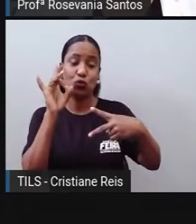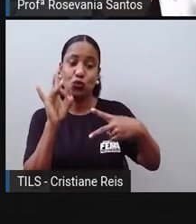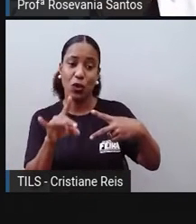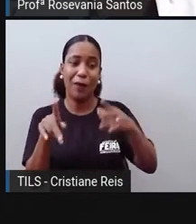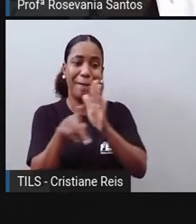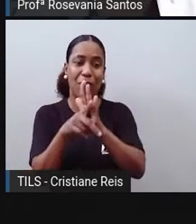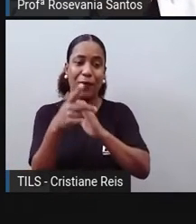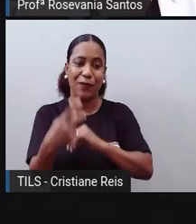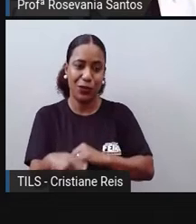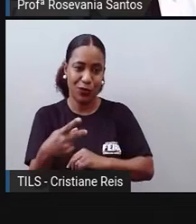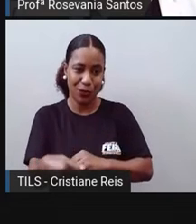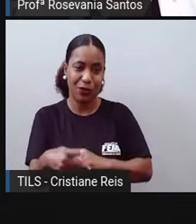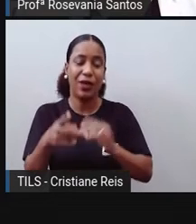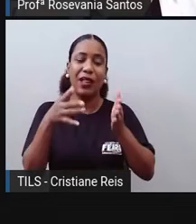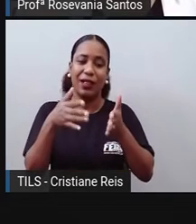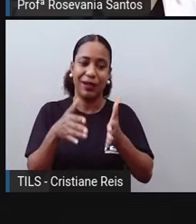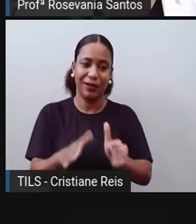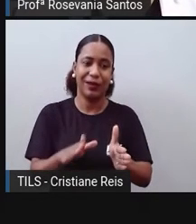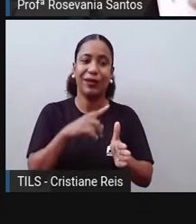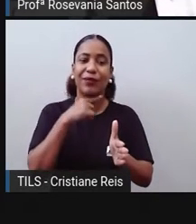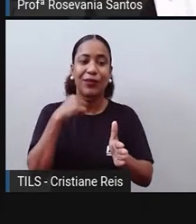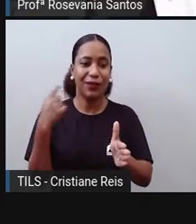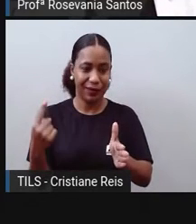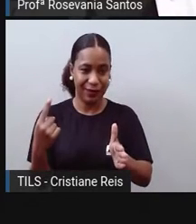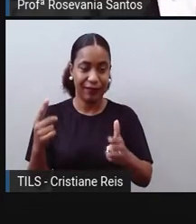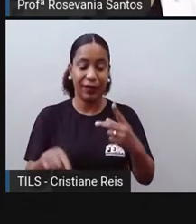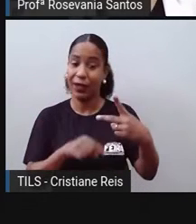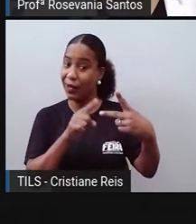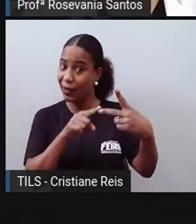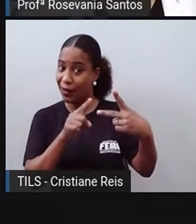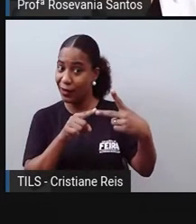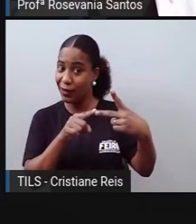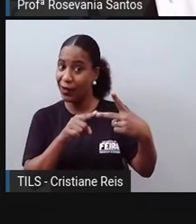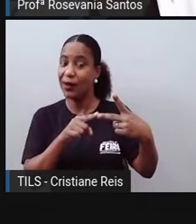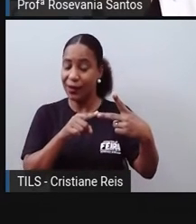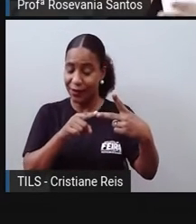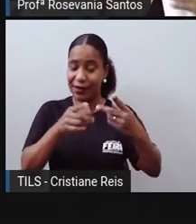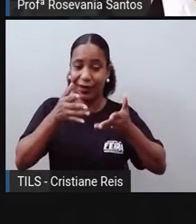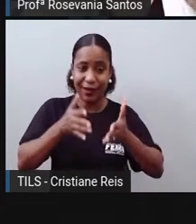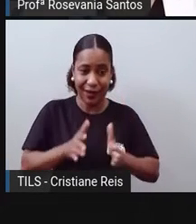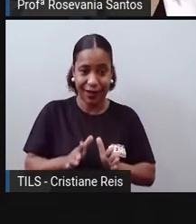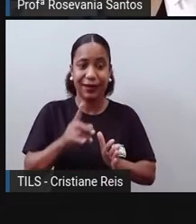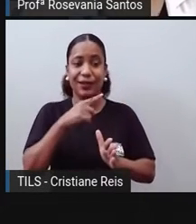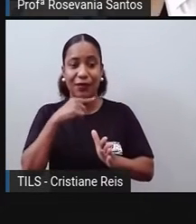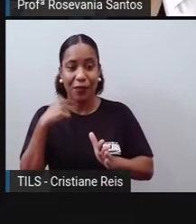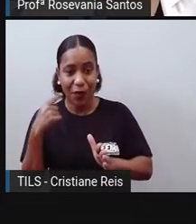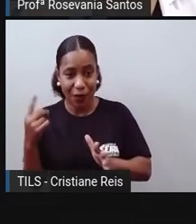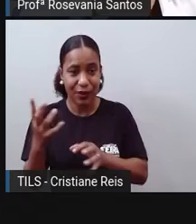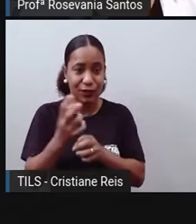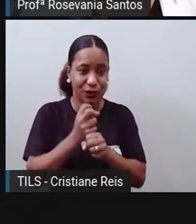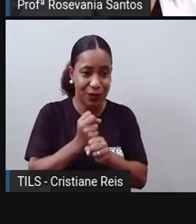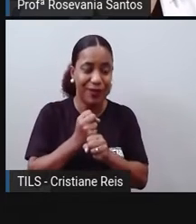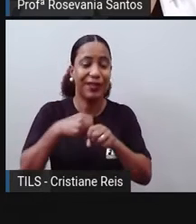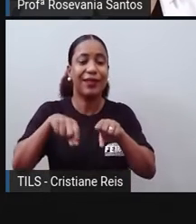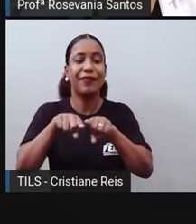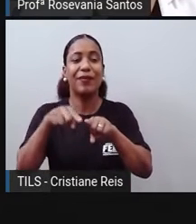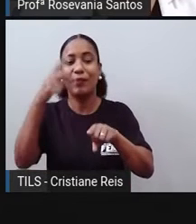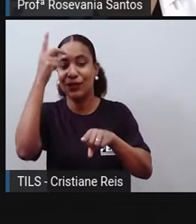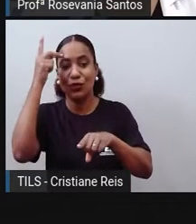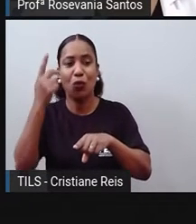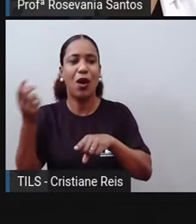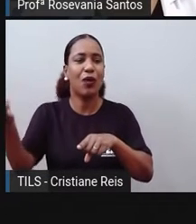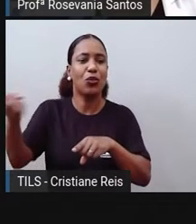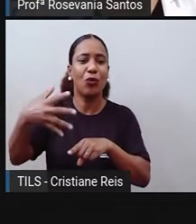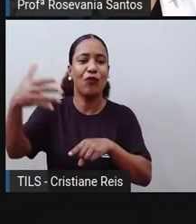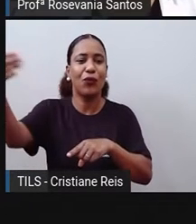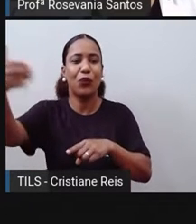que nasceram e que morreram. Aqui, além de levar em consideração as pessoas que nasceram e que morreram, eu também levo em consideração quem veio de fora para